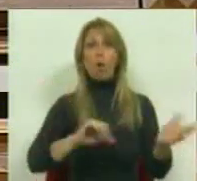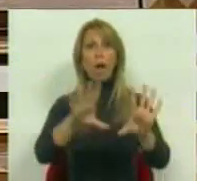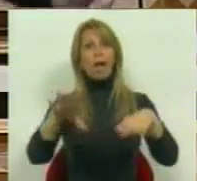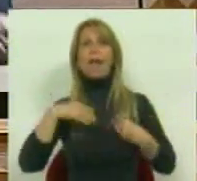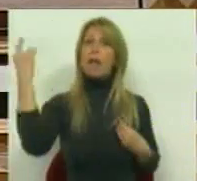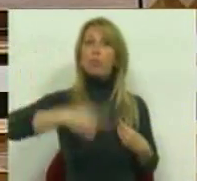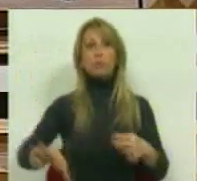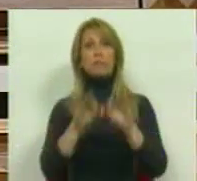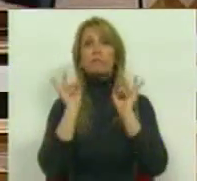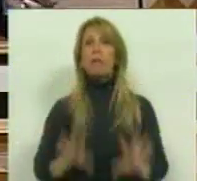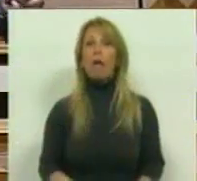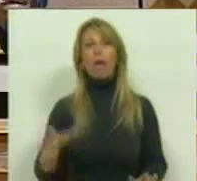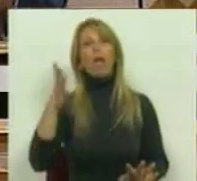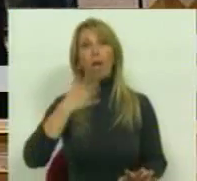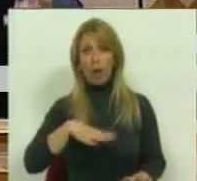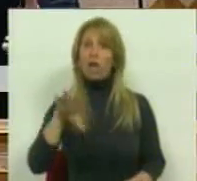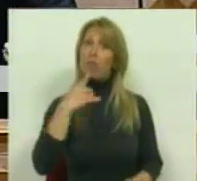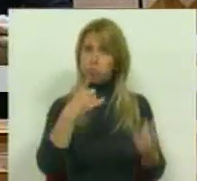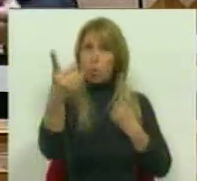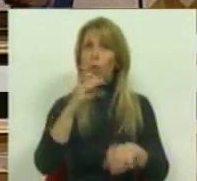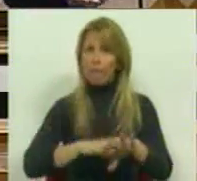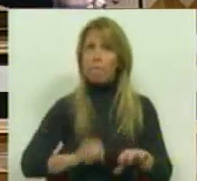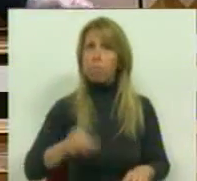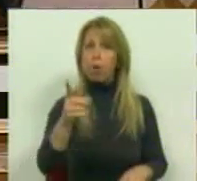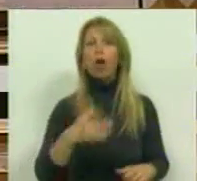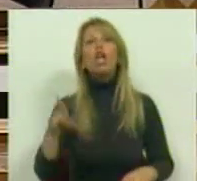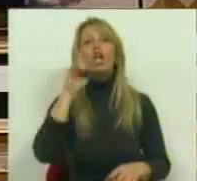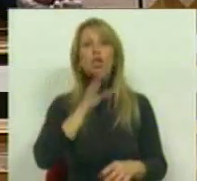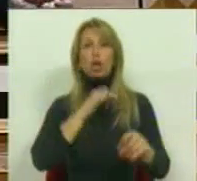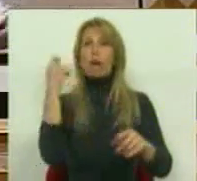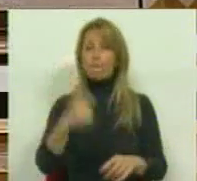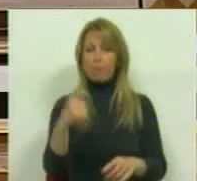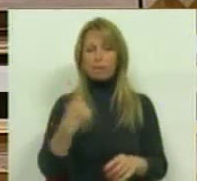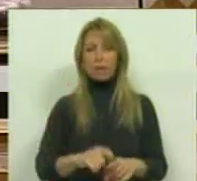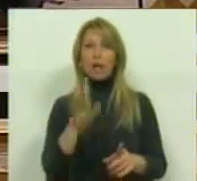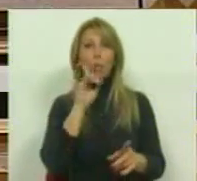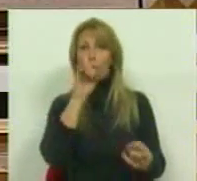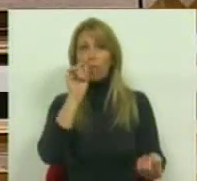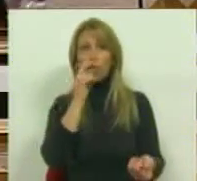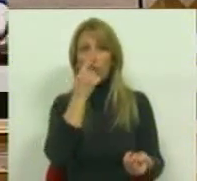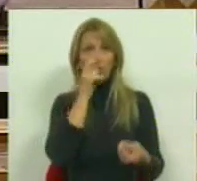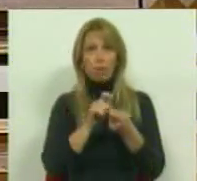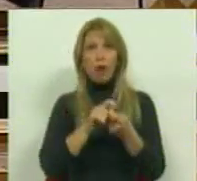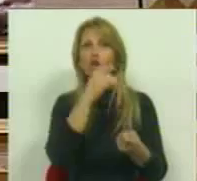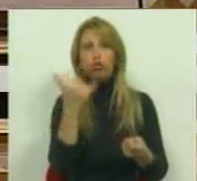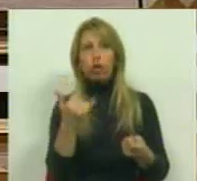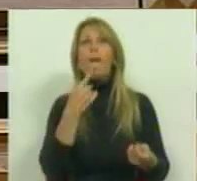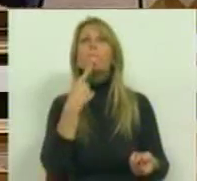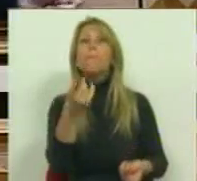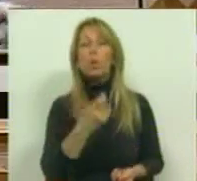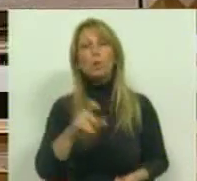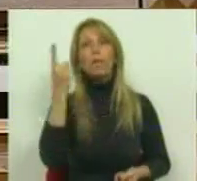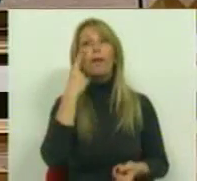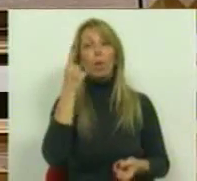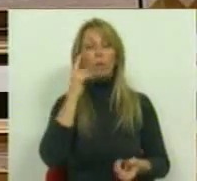imposição desse género e queria questioná-lo sobre isso. E Sr. Presidente, uma segunda e brevíssima pergunta, que é, conhecendo nós as posições do